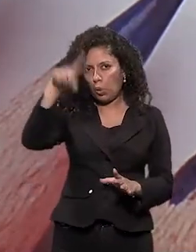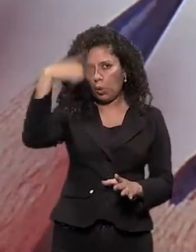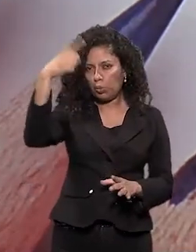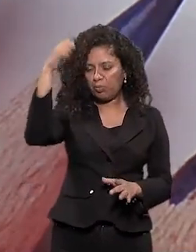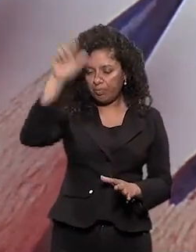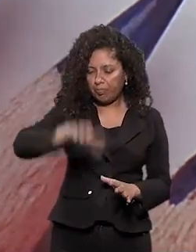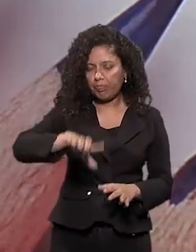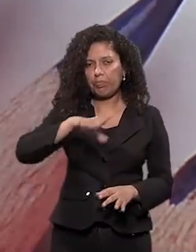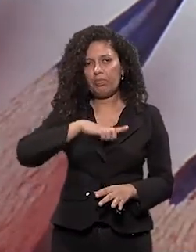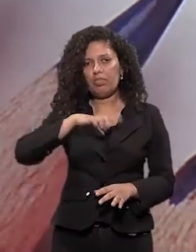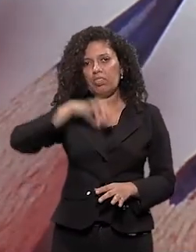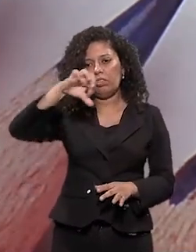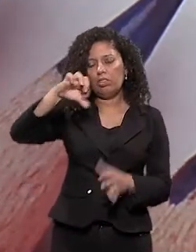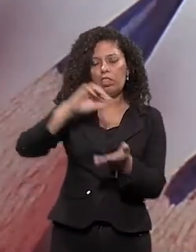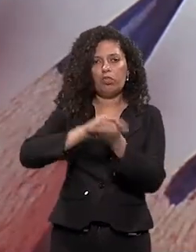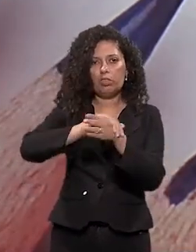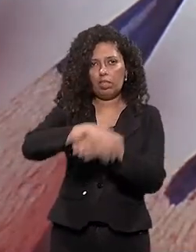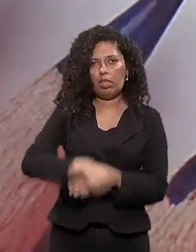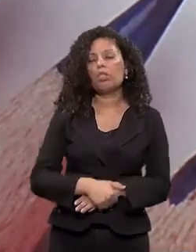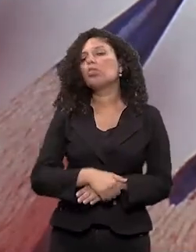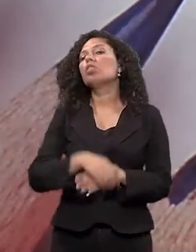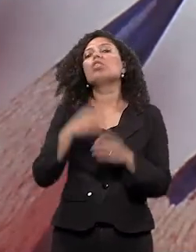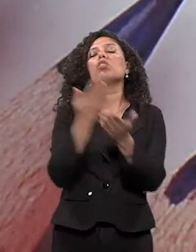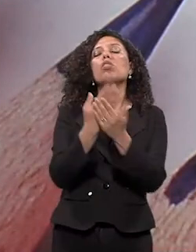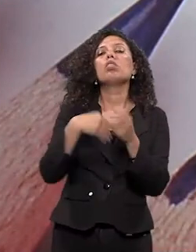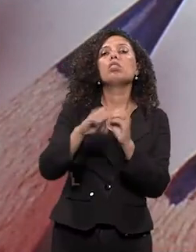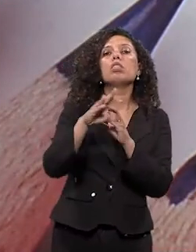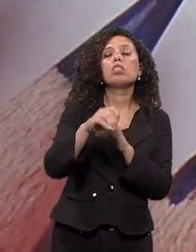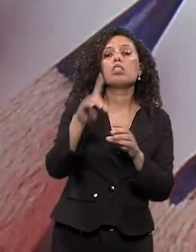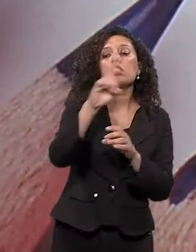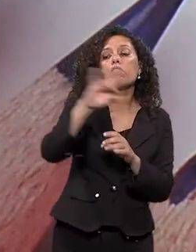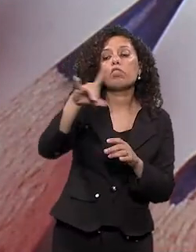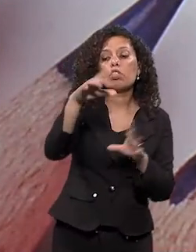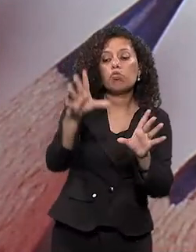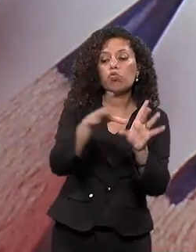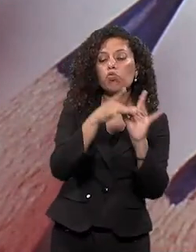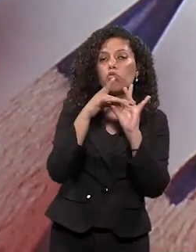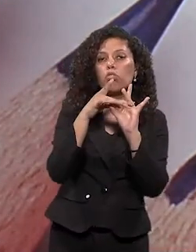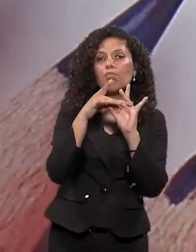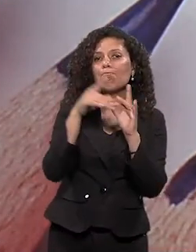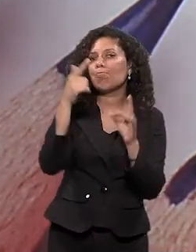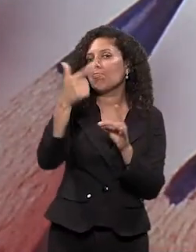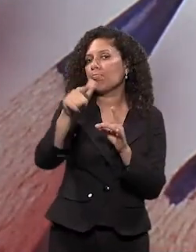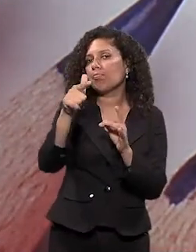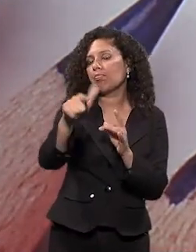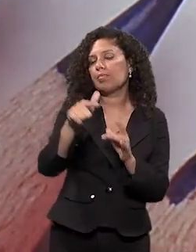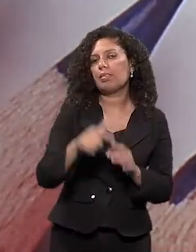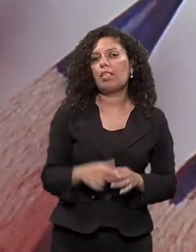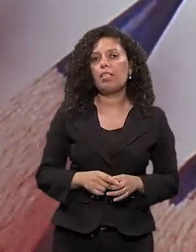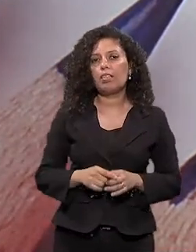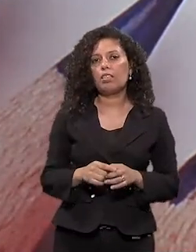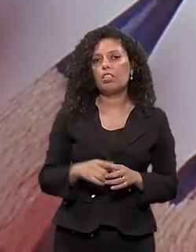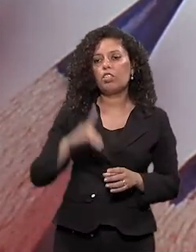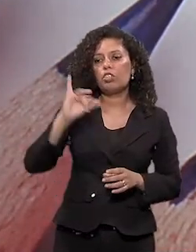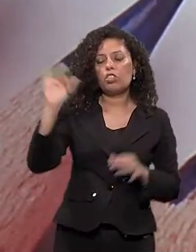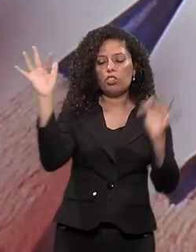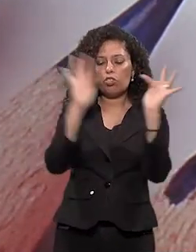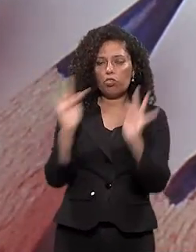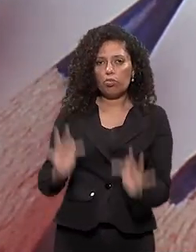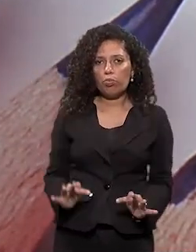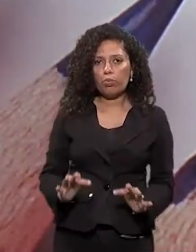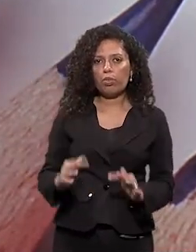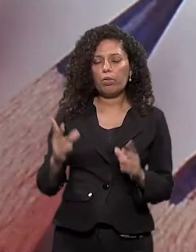muito mais Às nove horas da noite Educação Se você não se envolver Não rola Dias